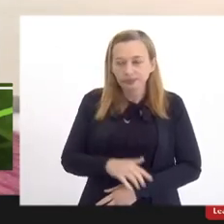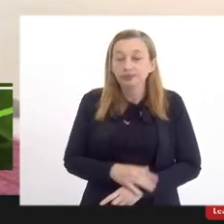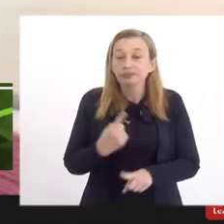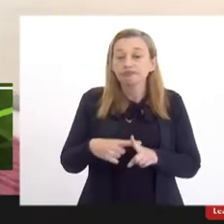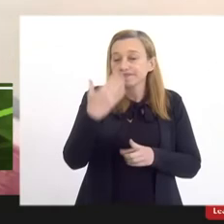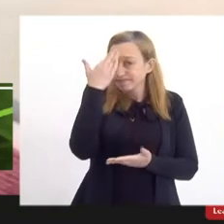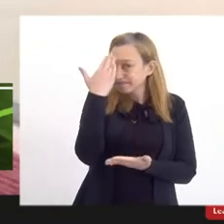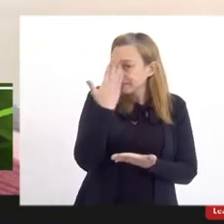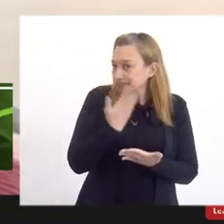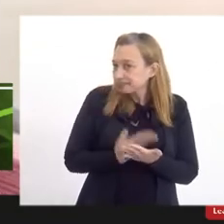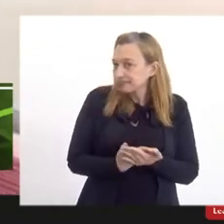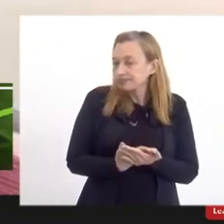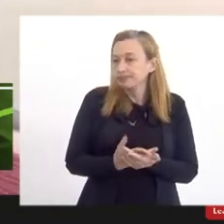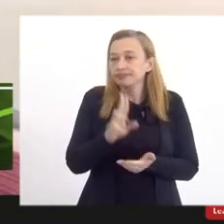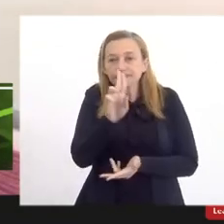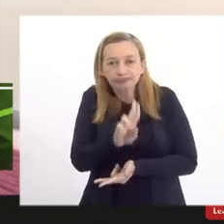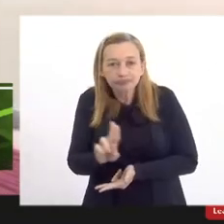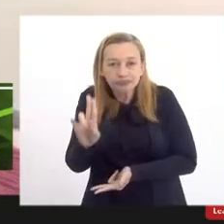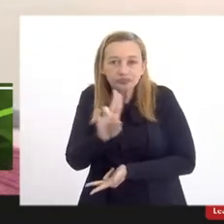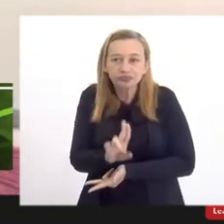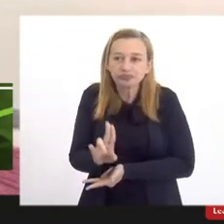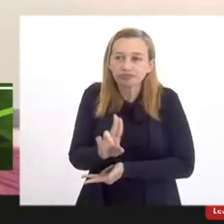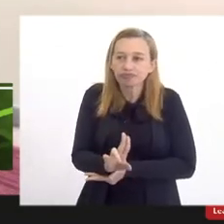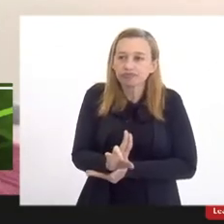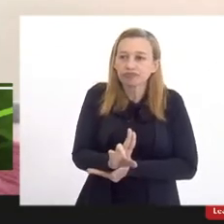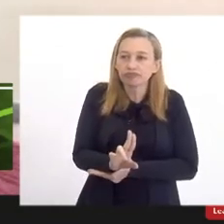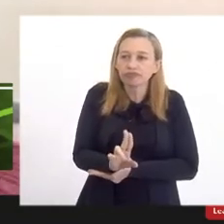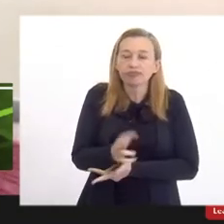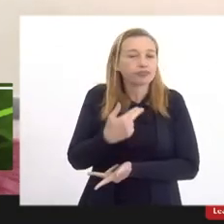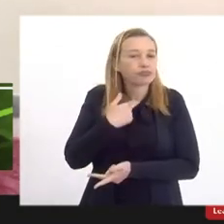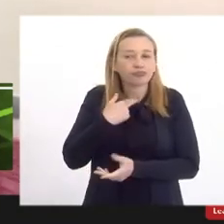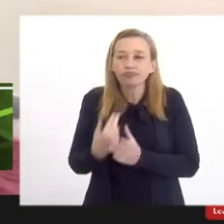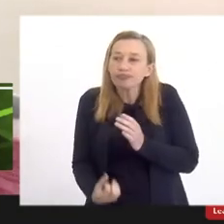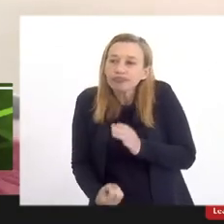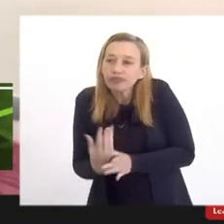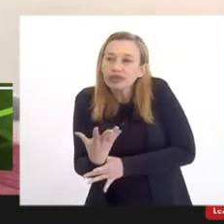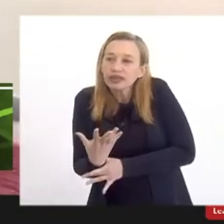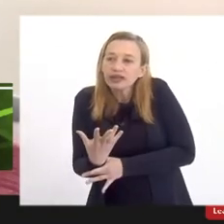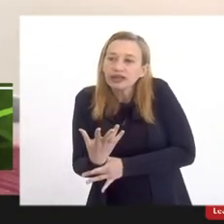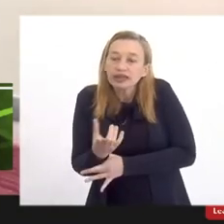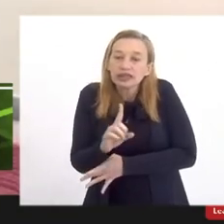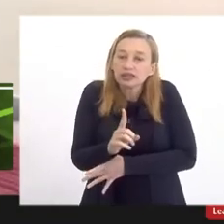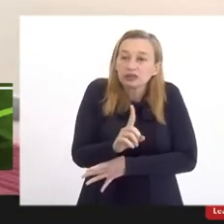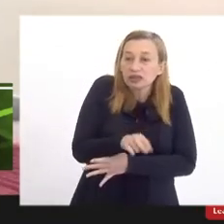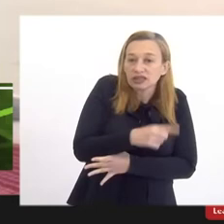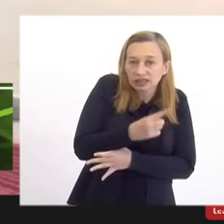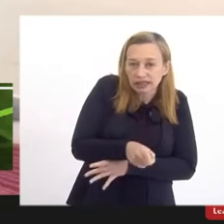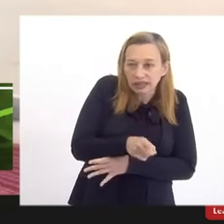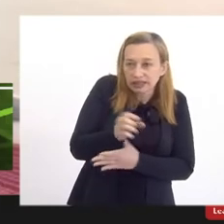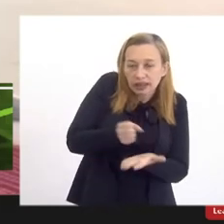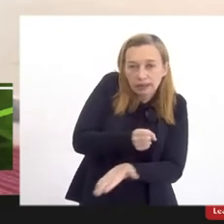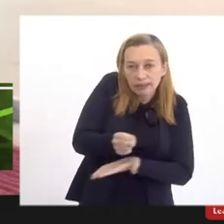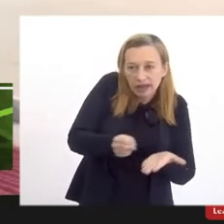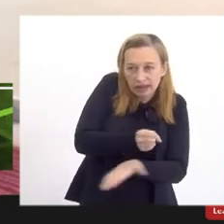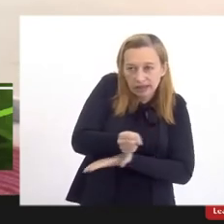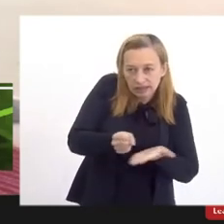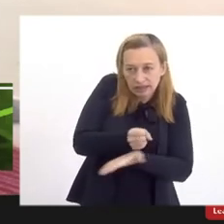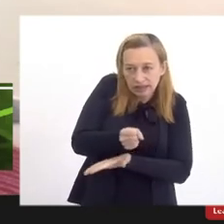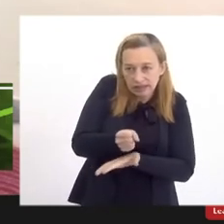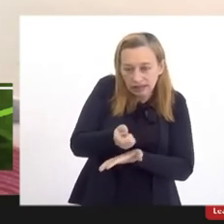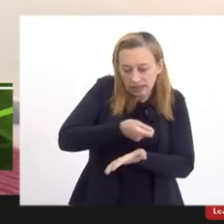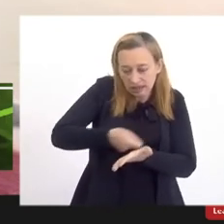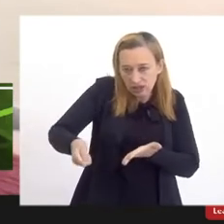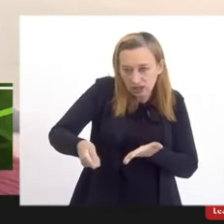acredito que uma universidade ela não deve ser criada e nem extinta à base da canetada.